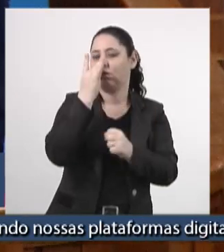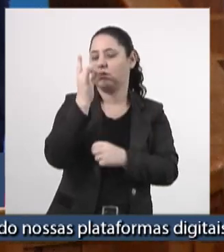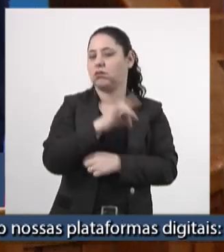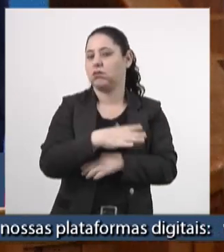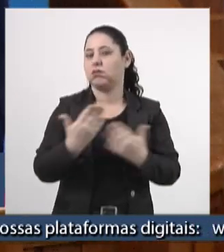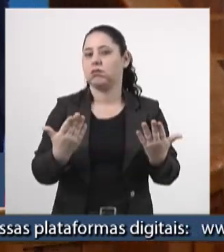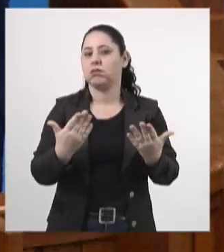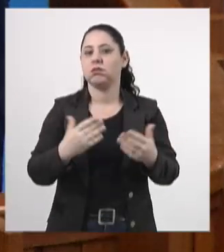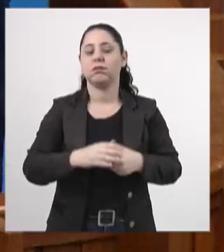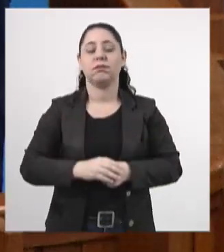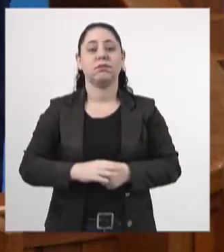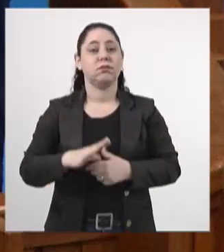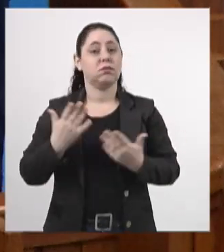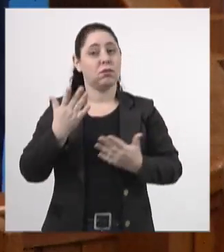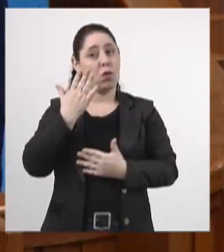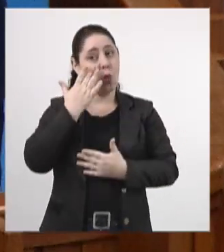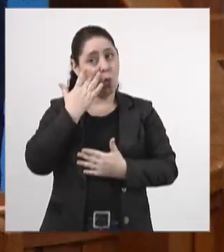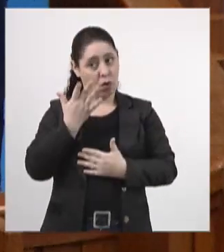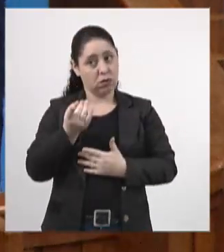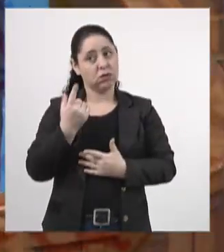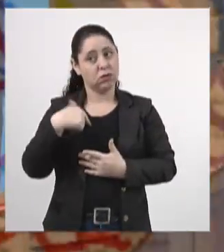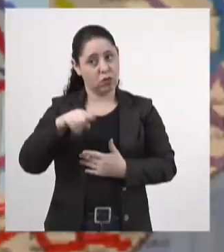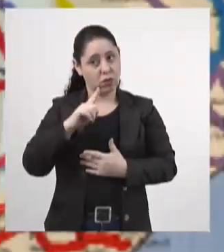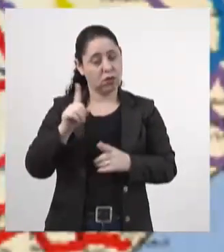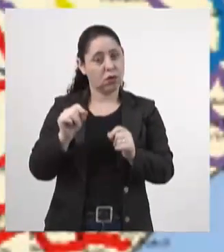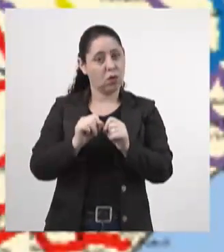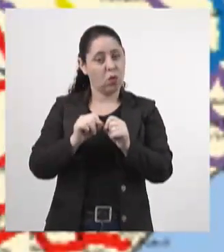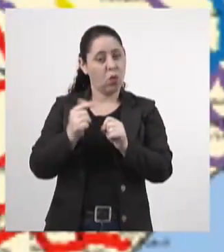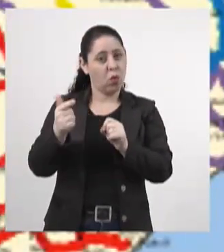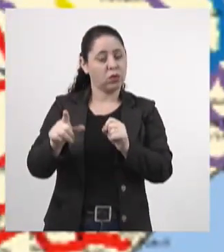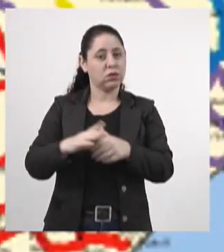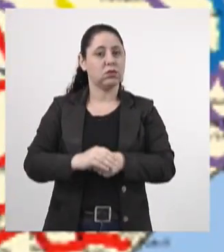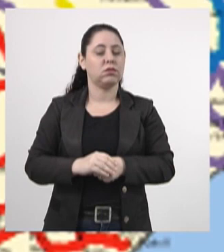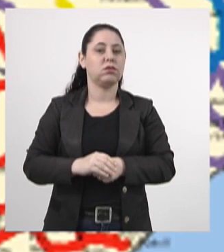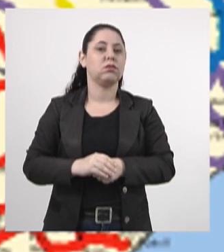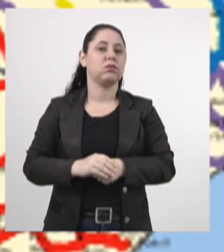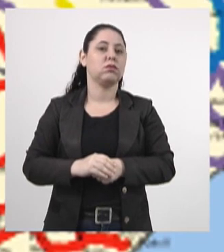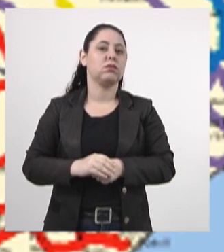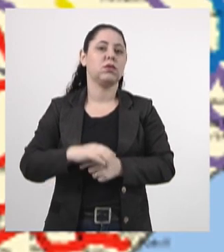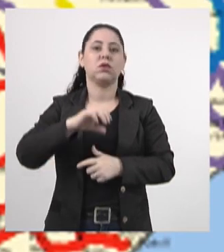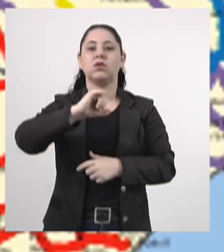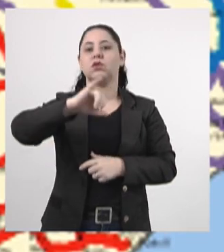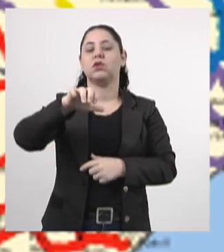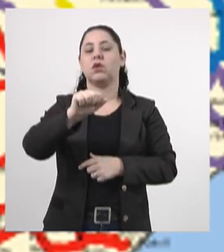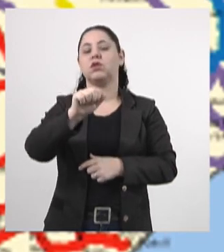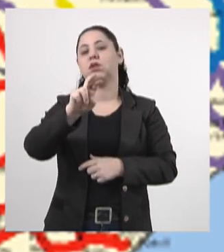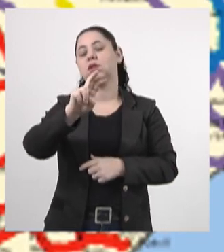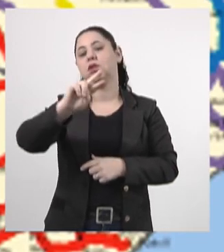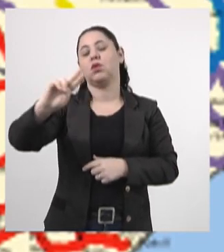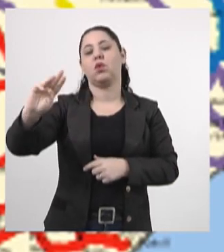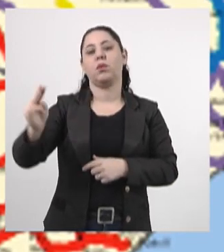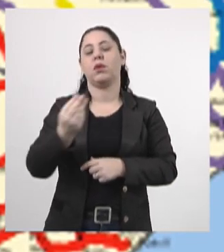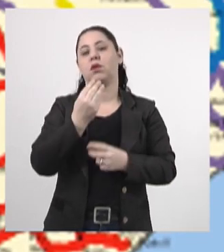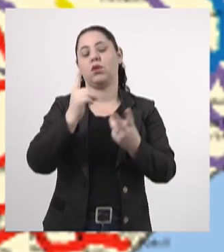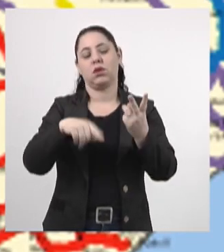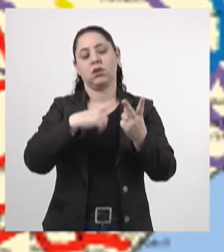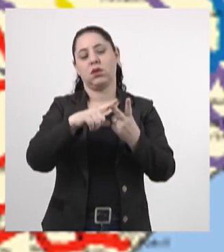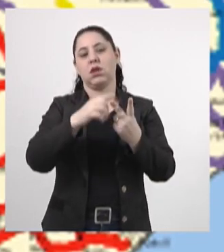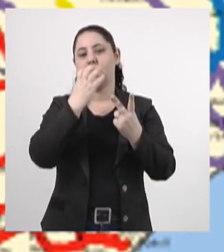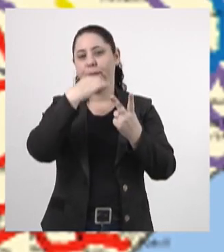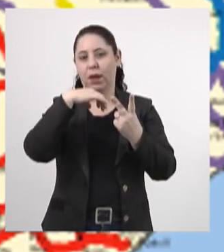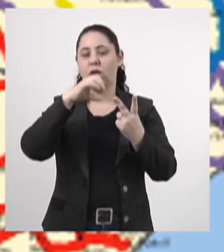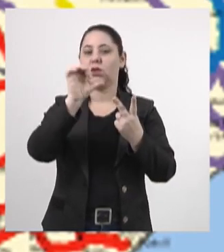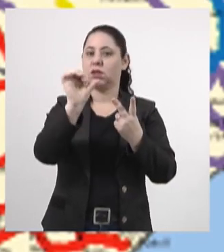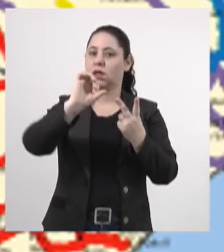Aqui, quando a gente olha também as outras cargas. Então, nós fizemos um compilado. Soja, 5 milhões de toneladas. Milho, 6 milhões de